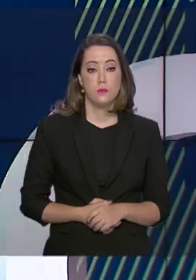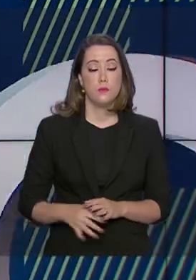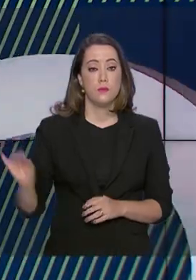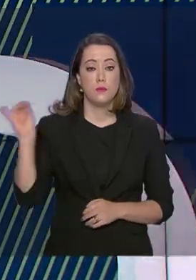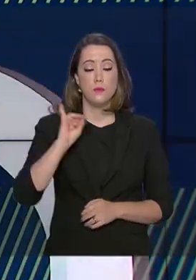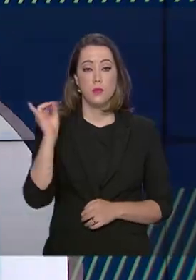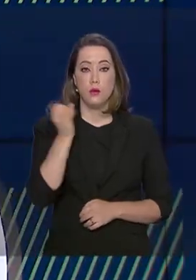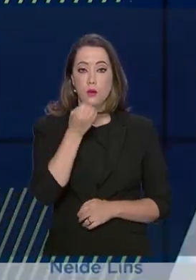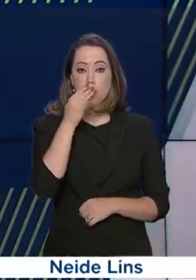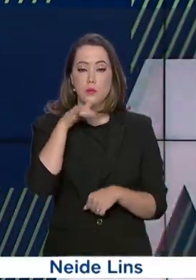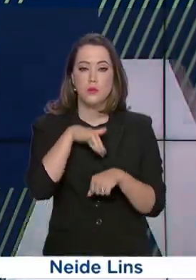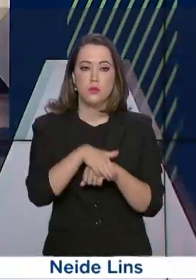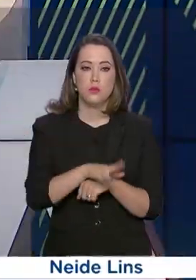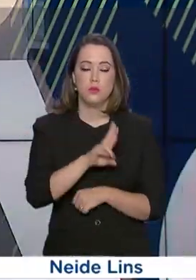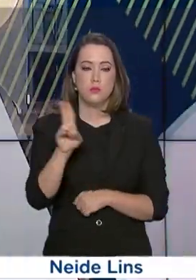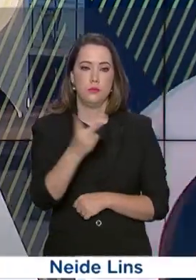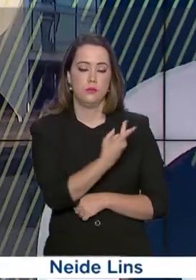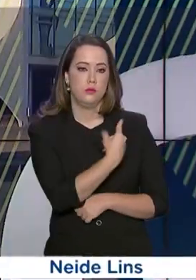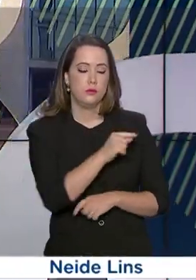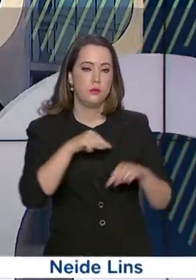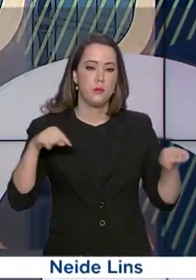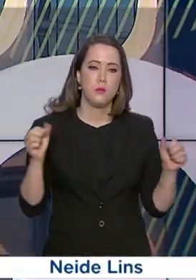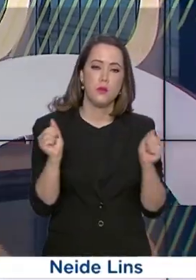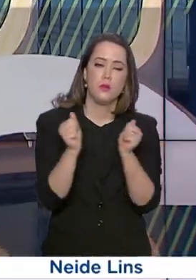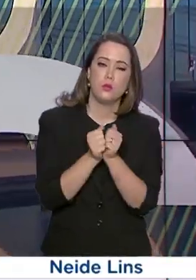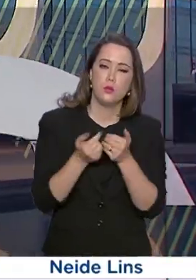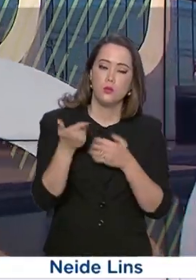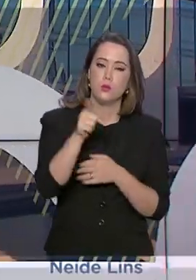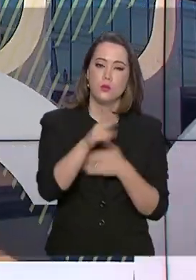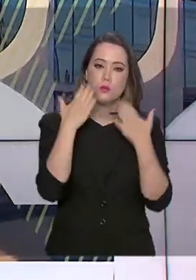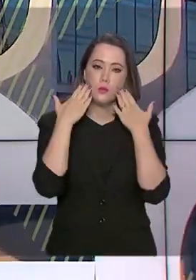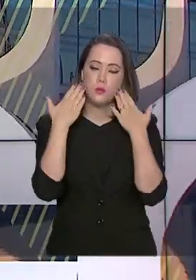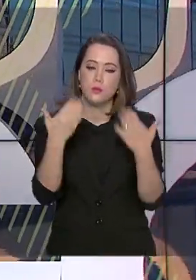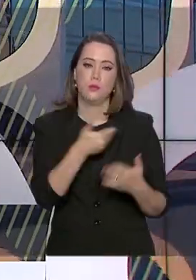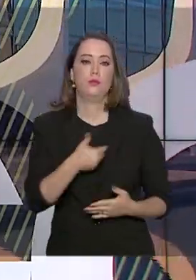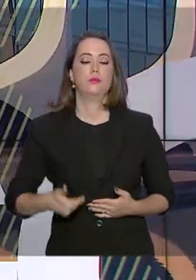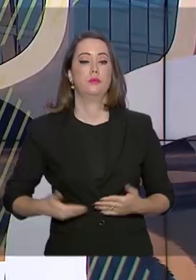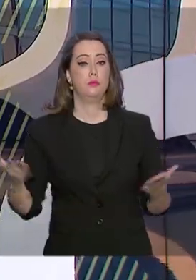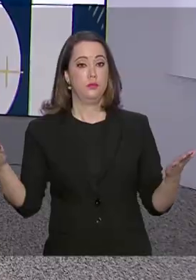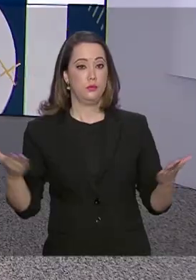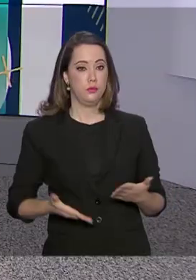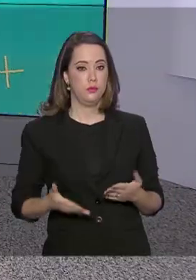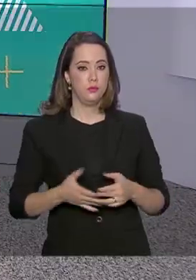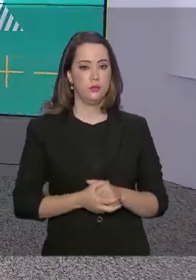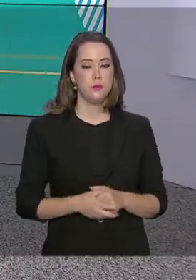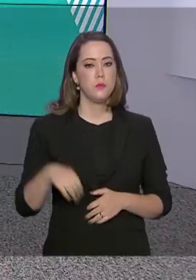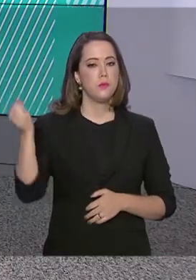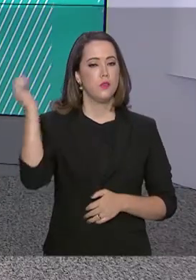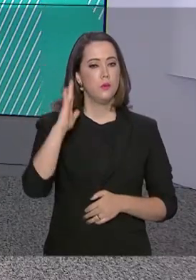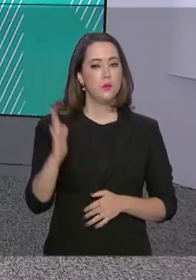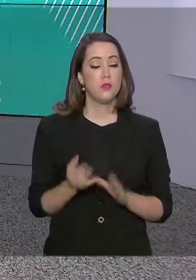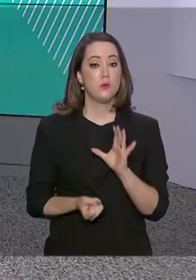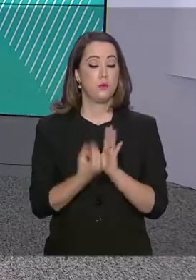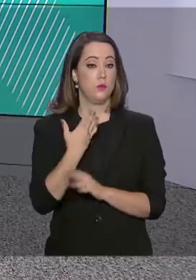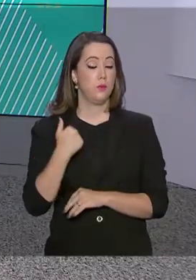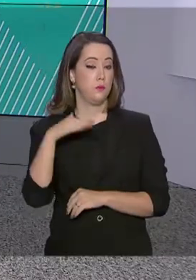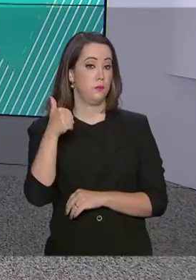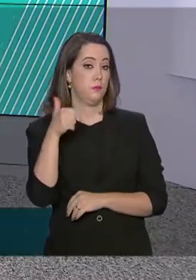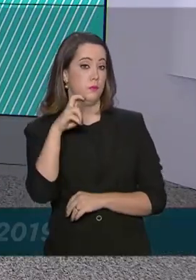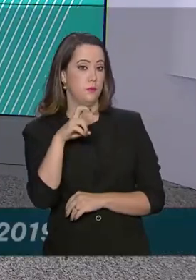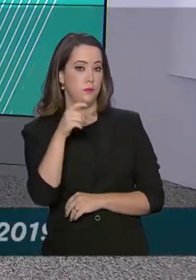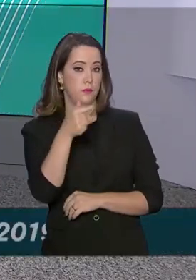Olá, boa noite. Eu sou Roberto Camargo e seguimos juntos em mais uma edição do Governo Agora. O Brasil gerou mais de